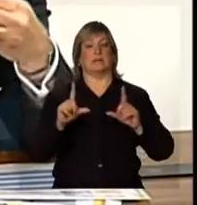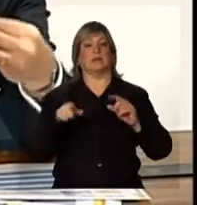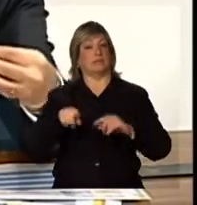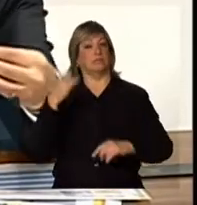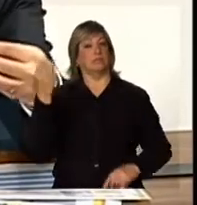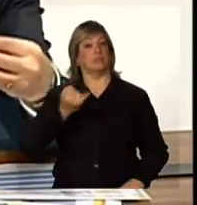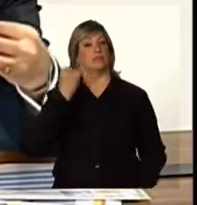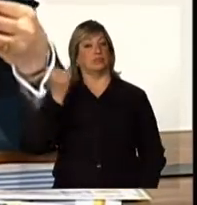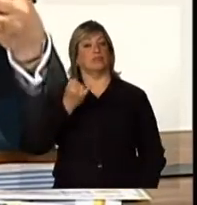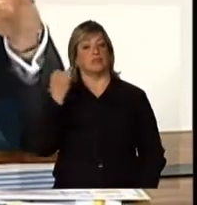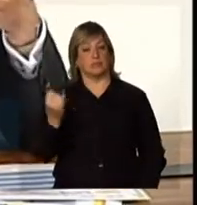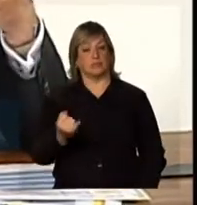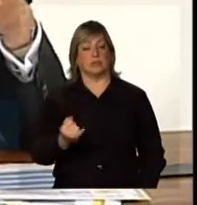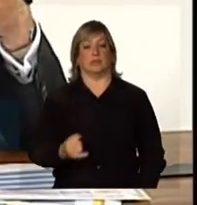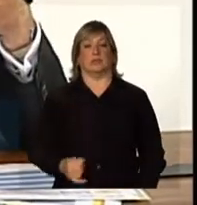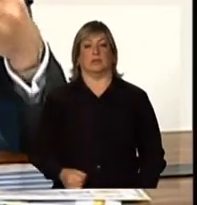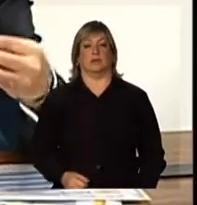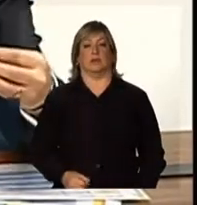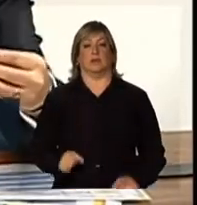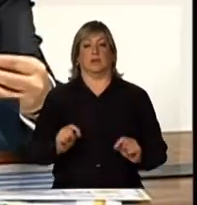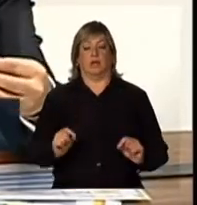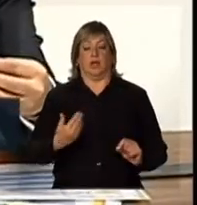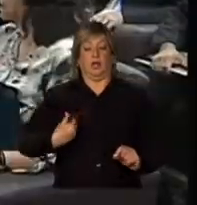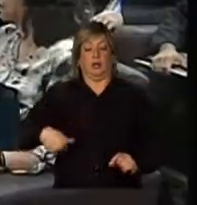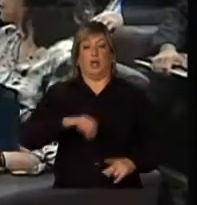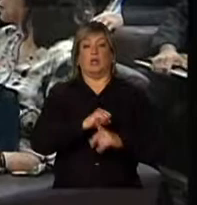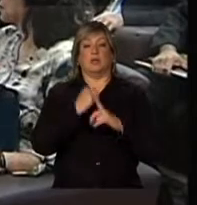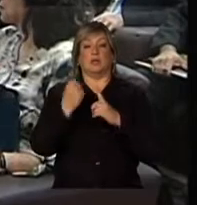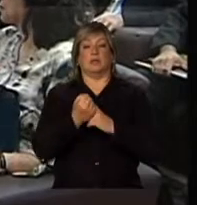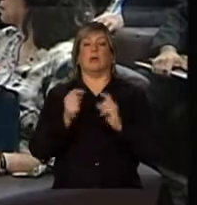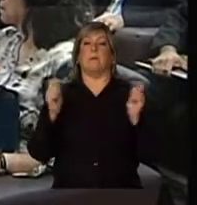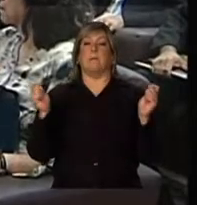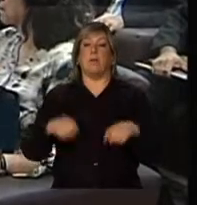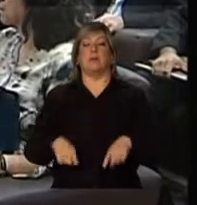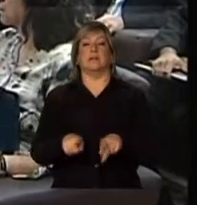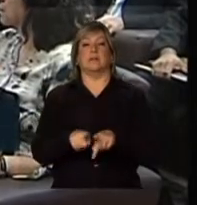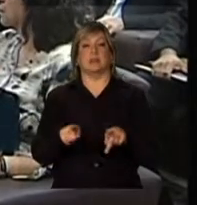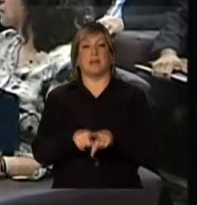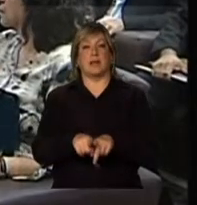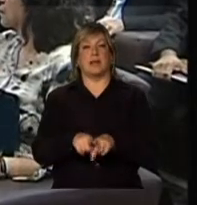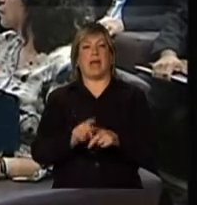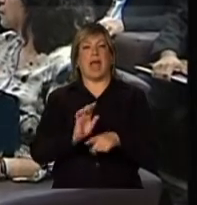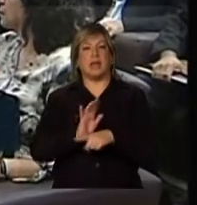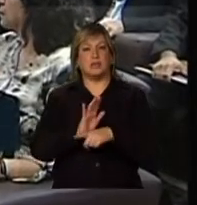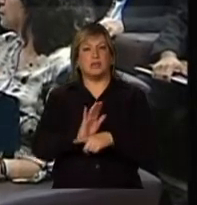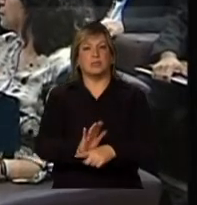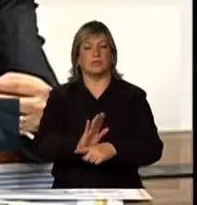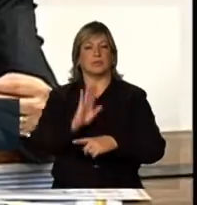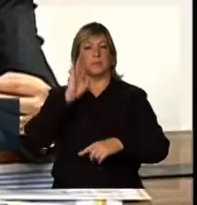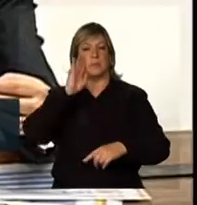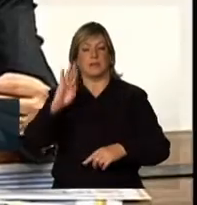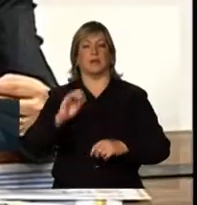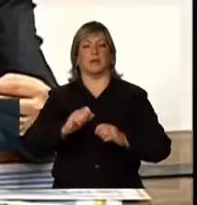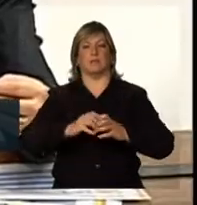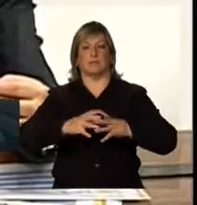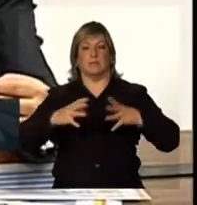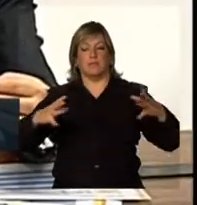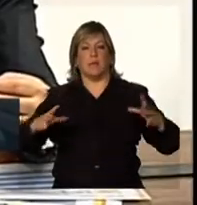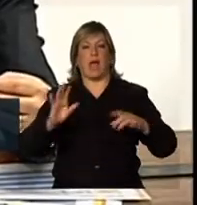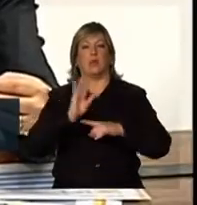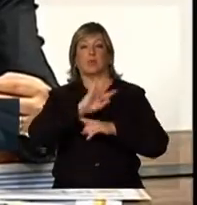importante na nossa sociedade, que também possam enfatizar essa questão da